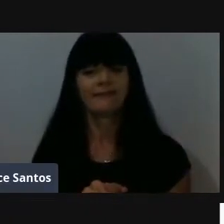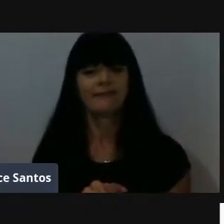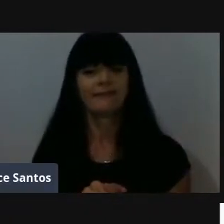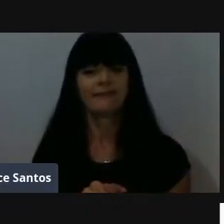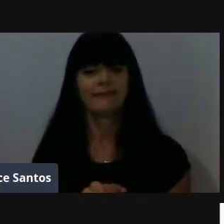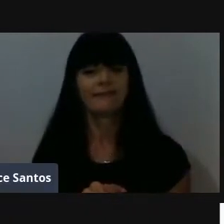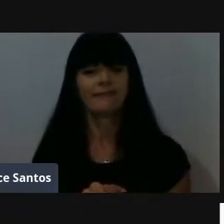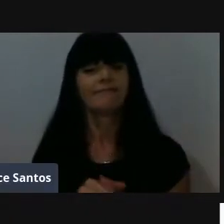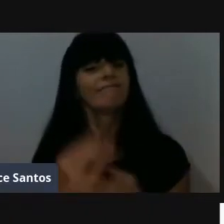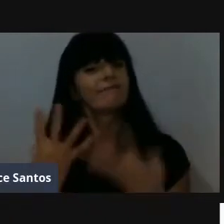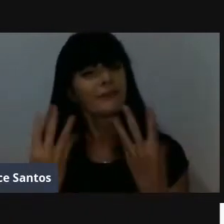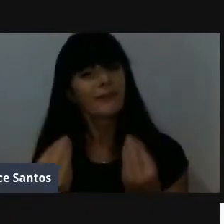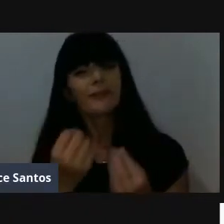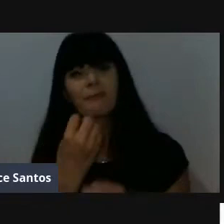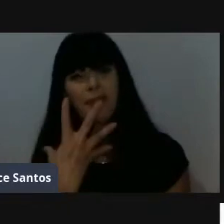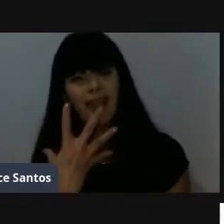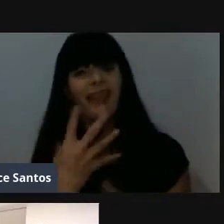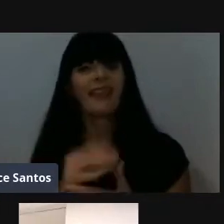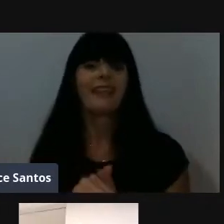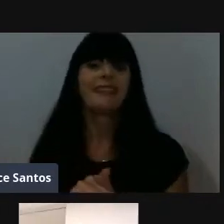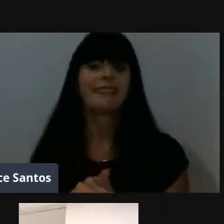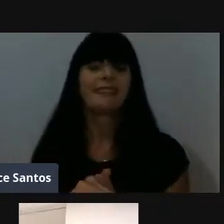Muito bem, Christiana,